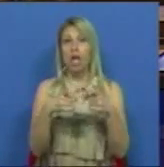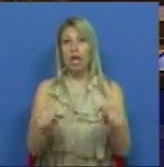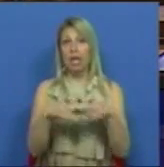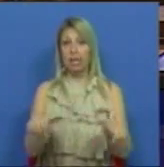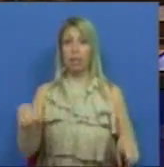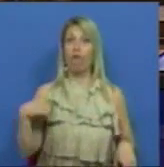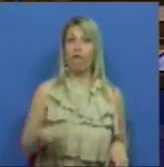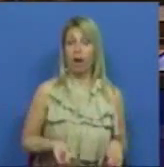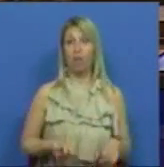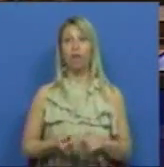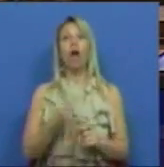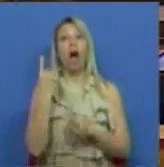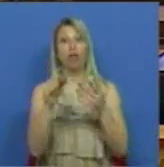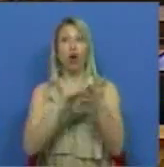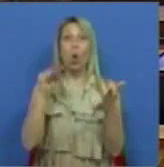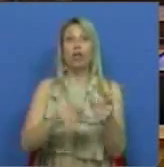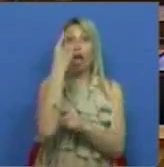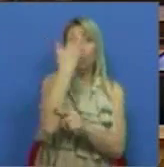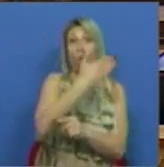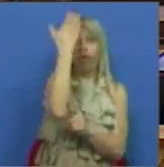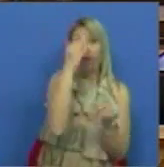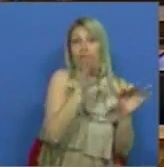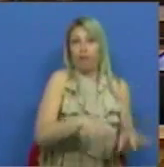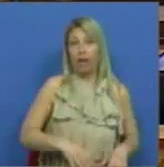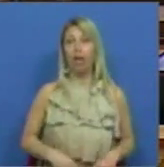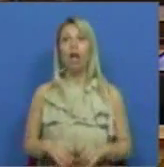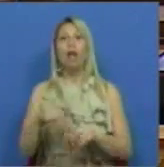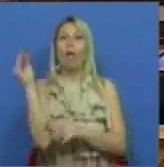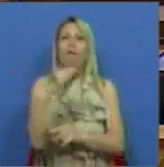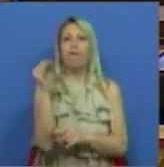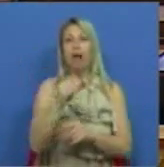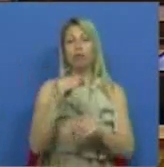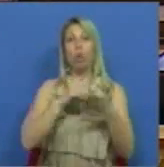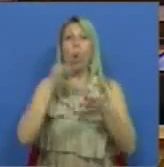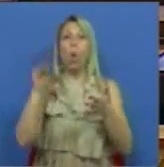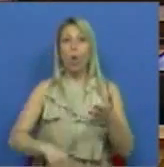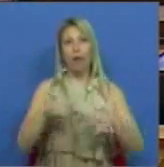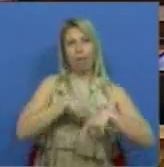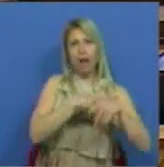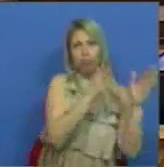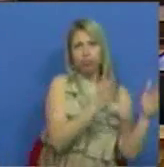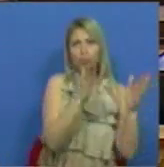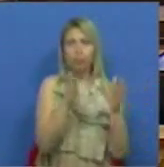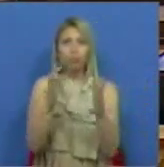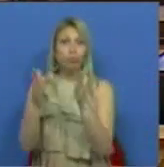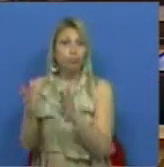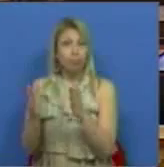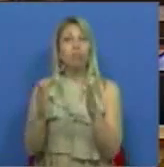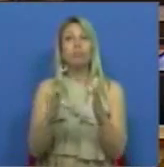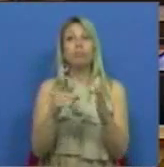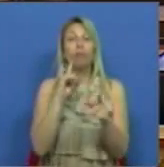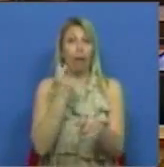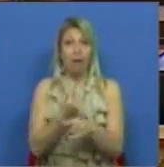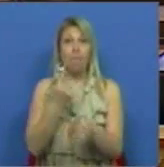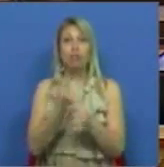muitas vezes ao dia, de falsos contratos sazonais, de trabalho até de falsos contratos a